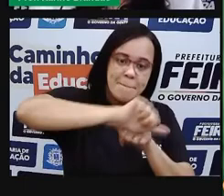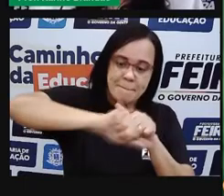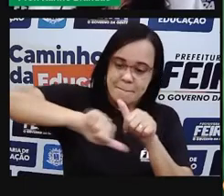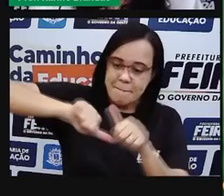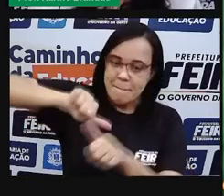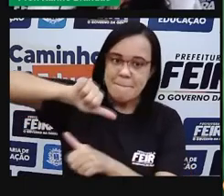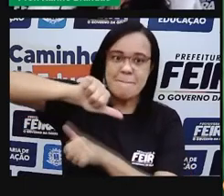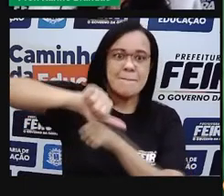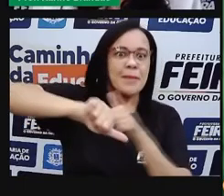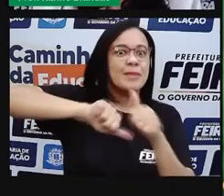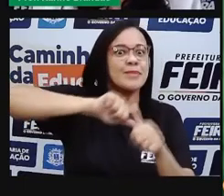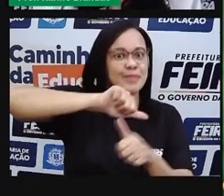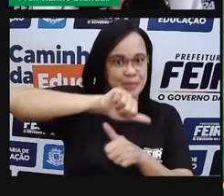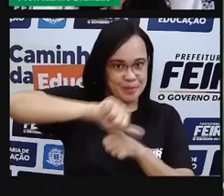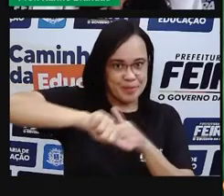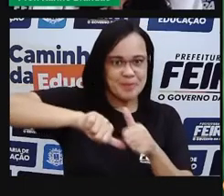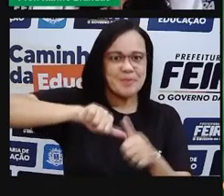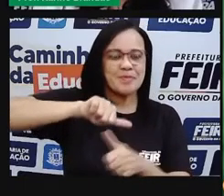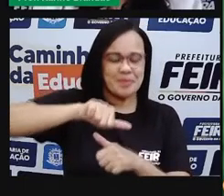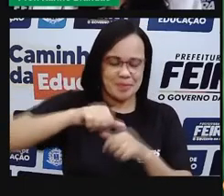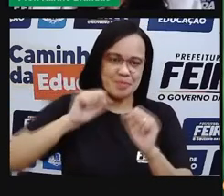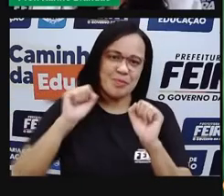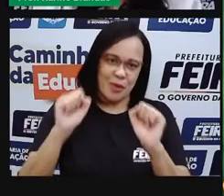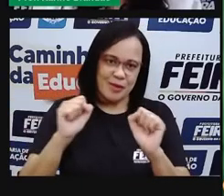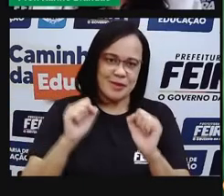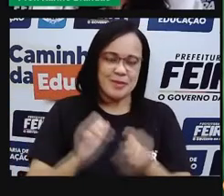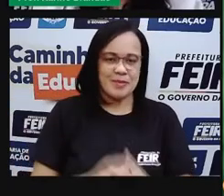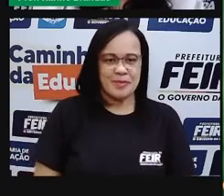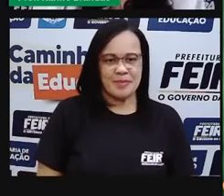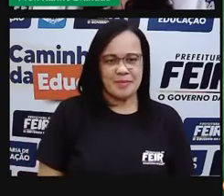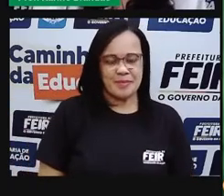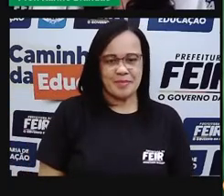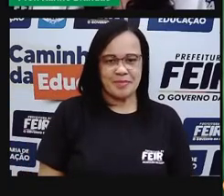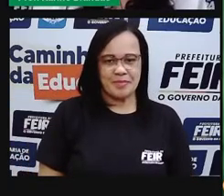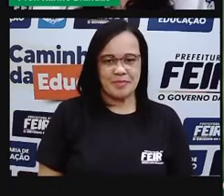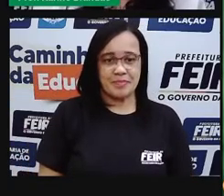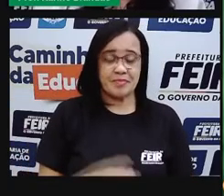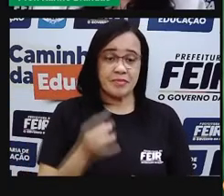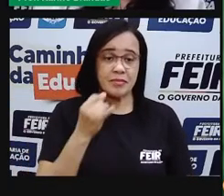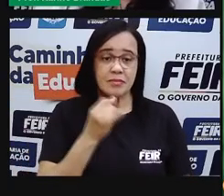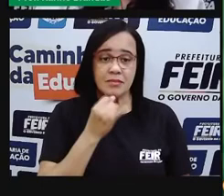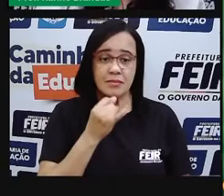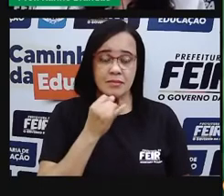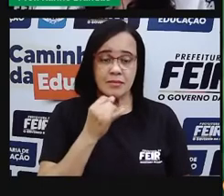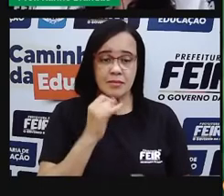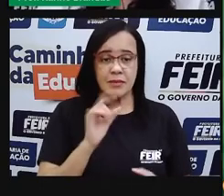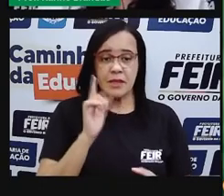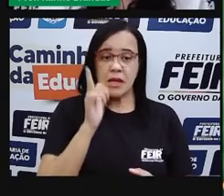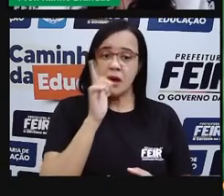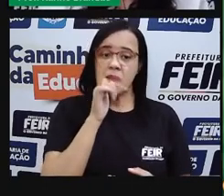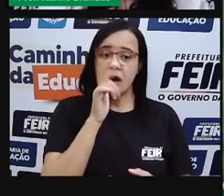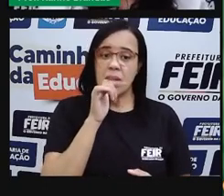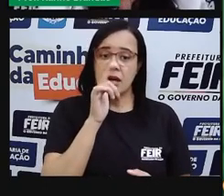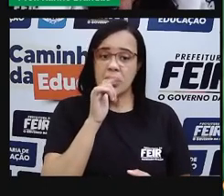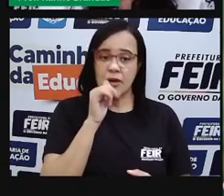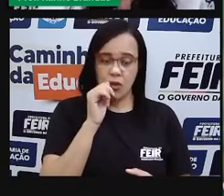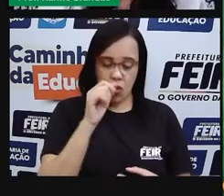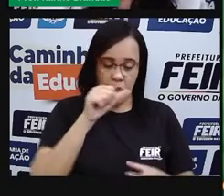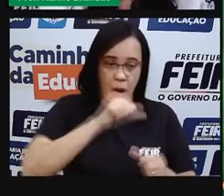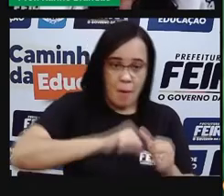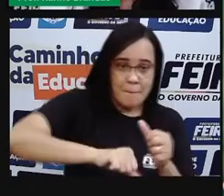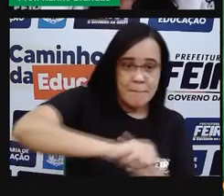definida. O que isso quer dizer, Provo? Quer dizer que, para a água sair, né? Do estado